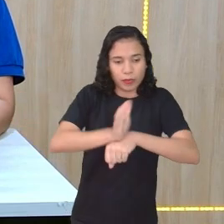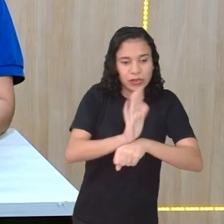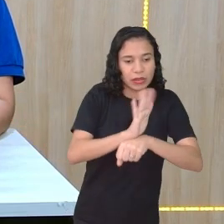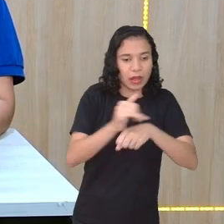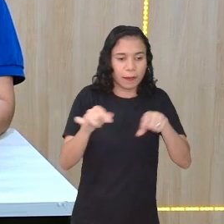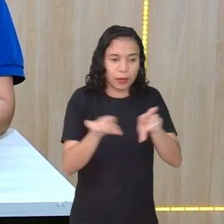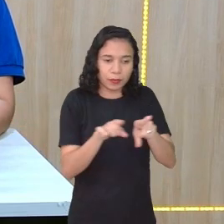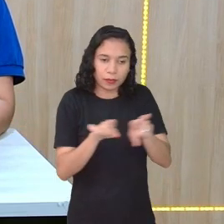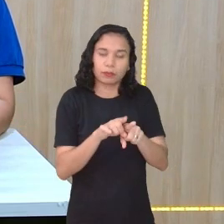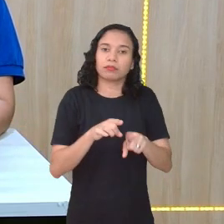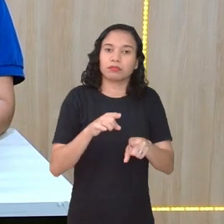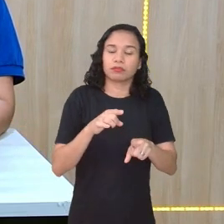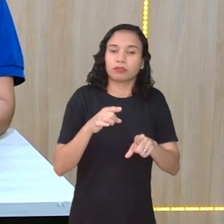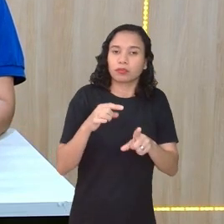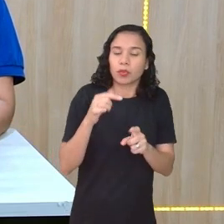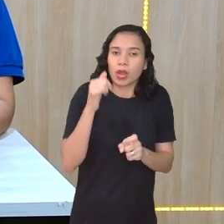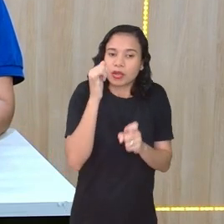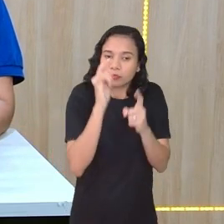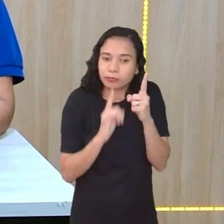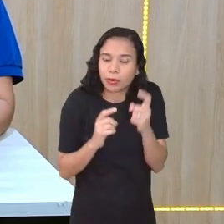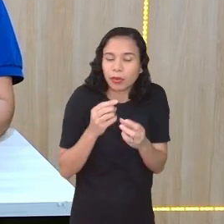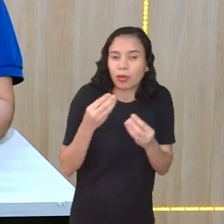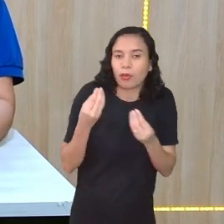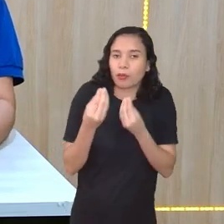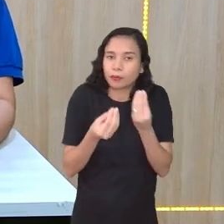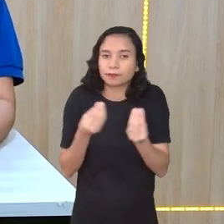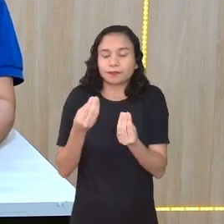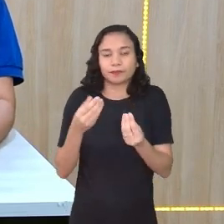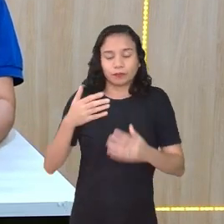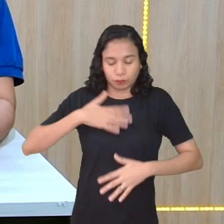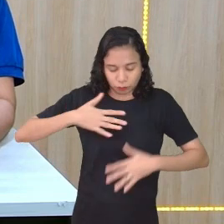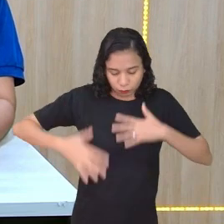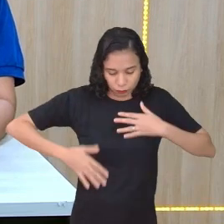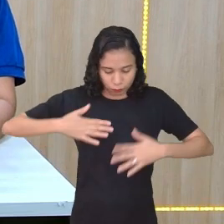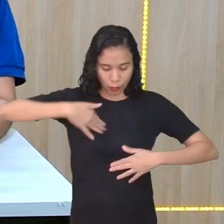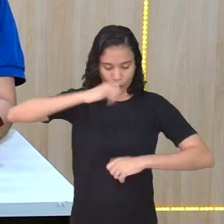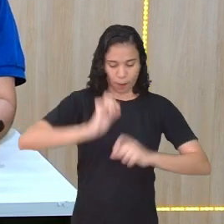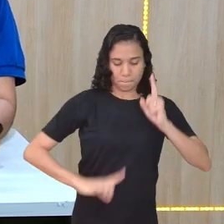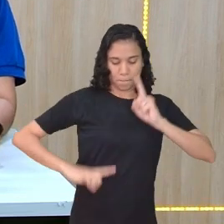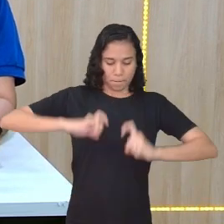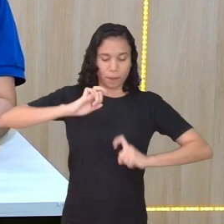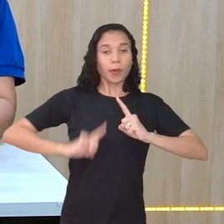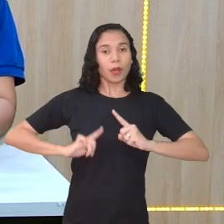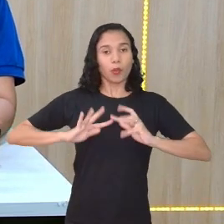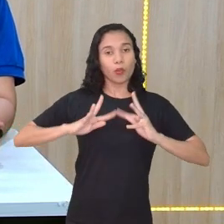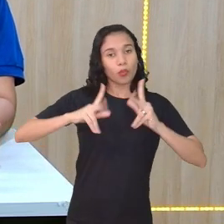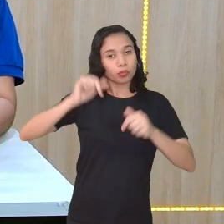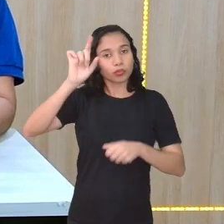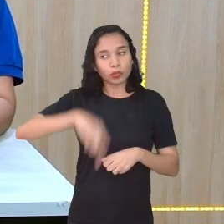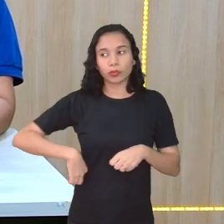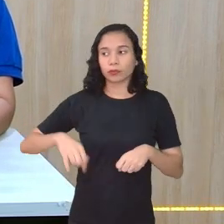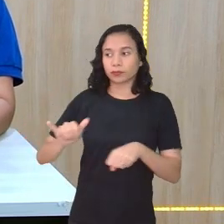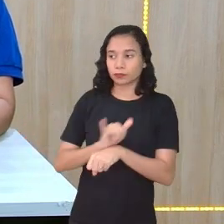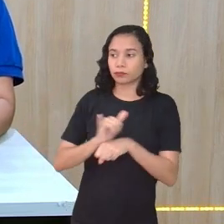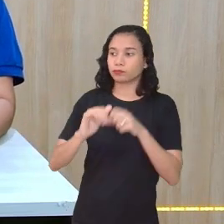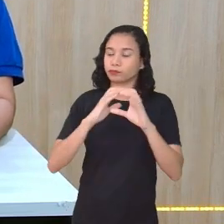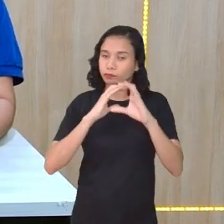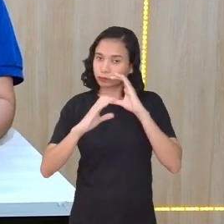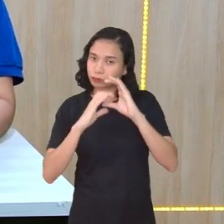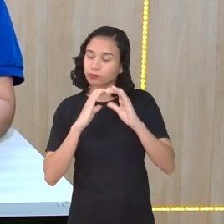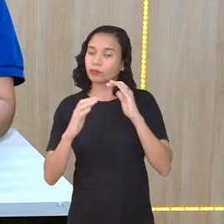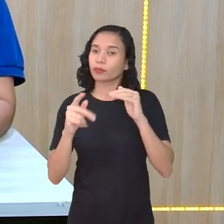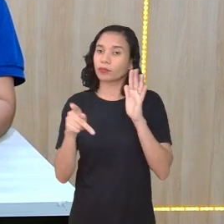é, o seu, a sua linguagem corporal. Então, todas essas formas são formas de comunicação, né?